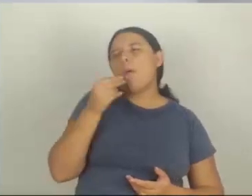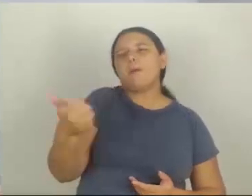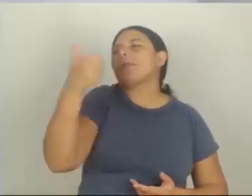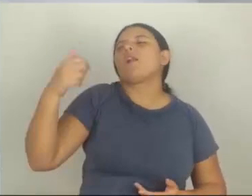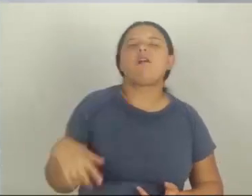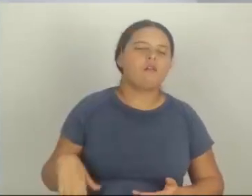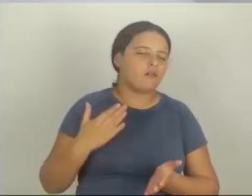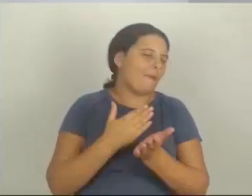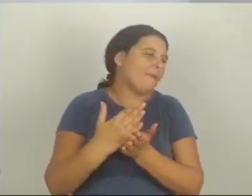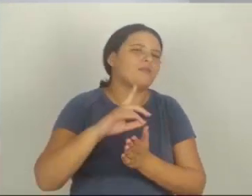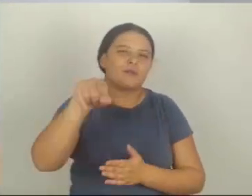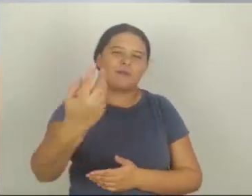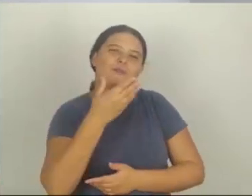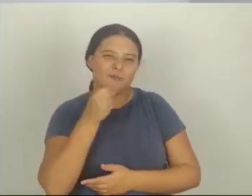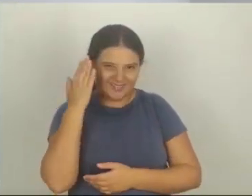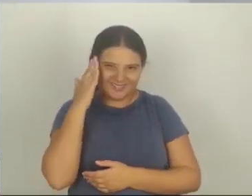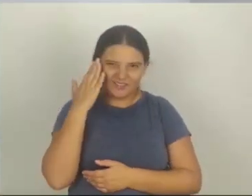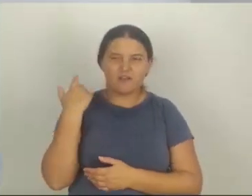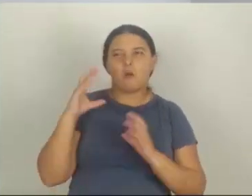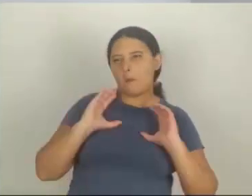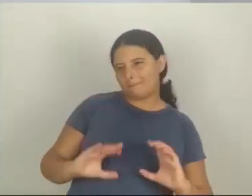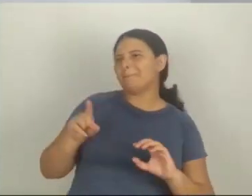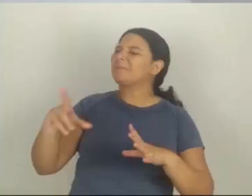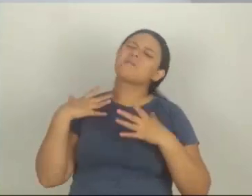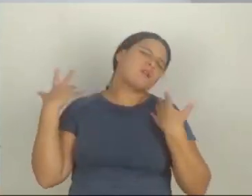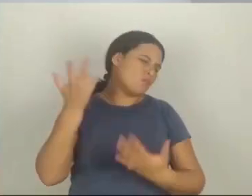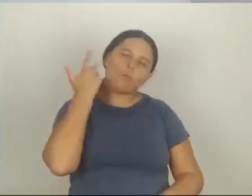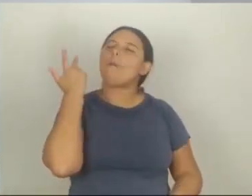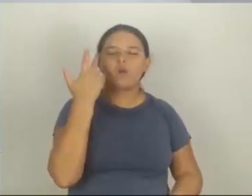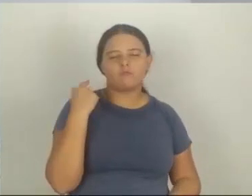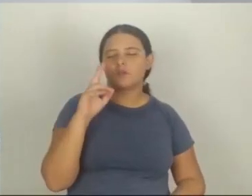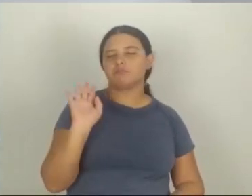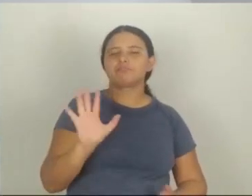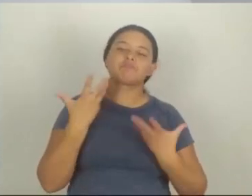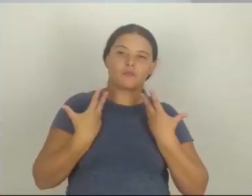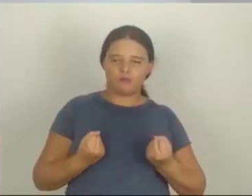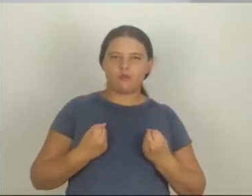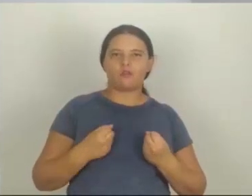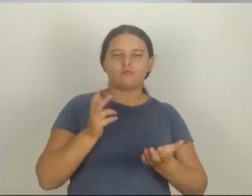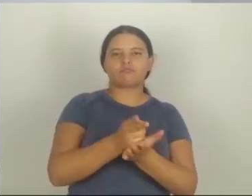porque está no início, né? Então ela arruma desculpas para o comportamento dele e para si mesma, né? Para poder continuar